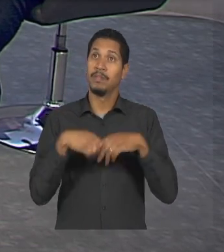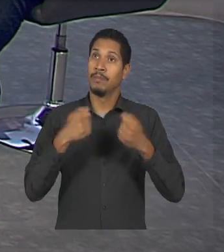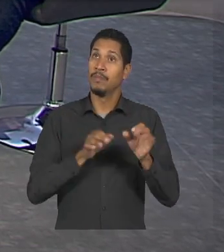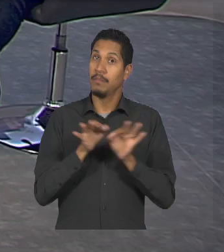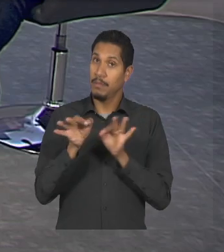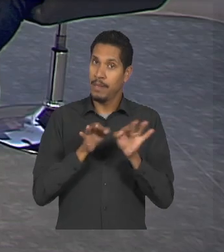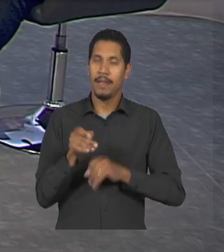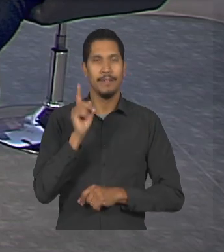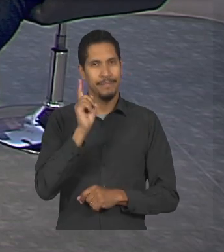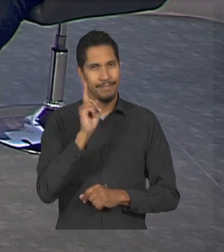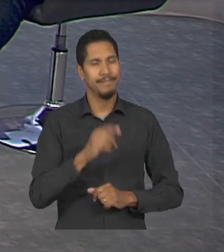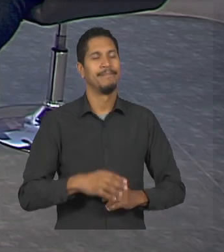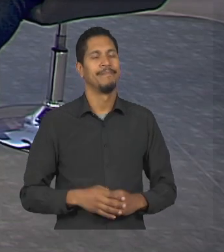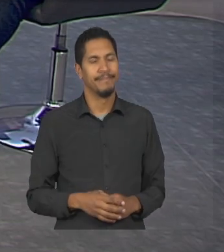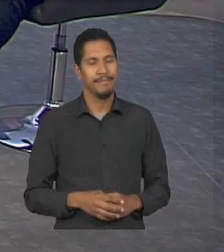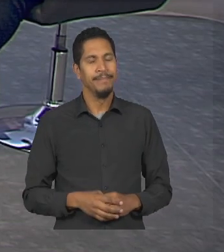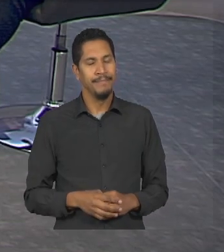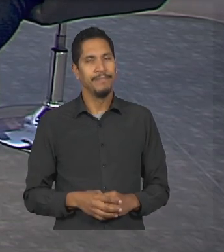preparar né